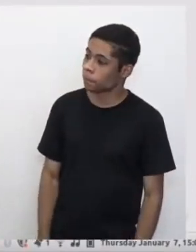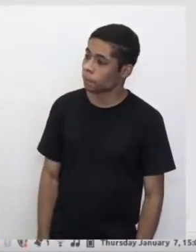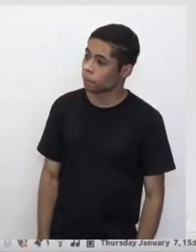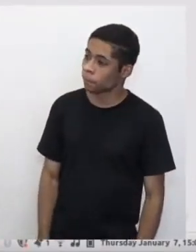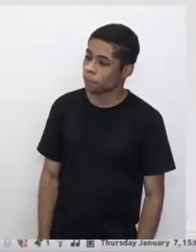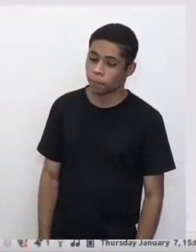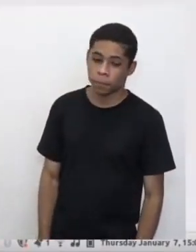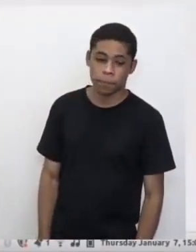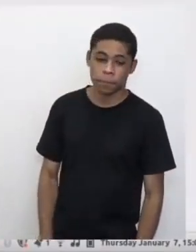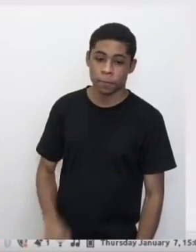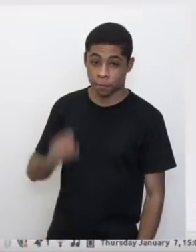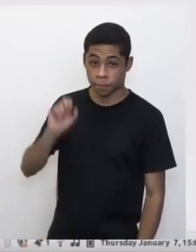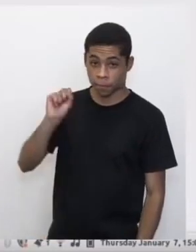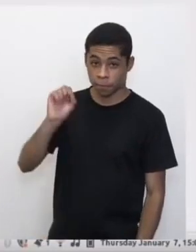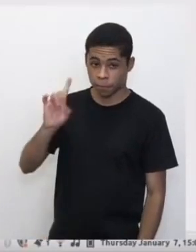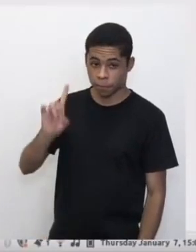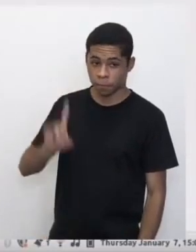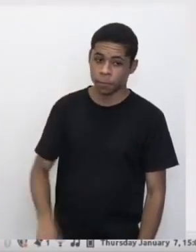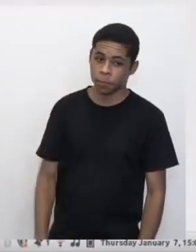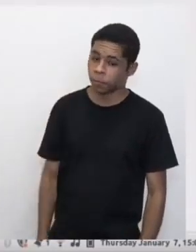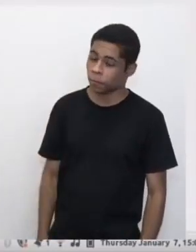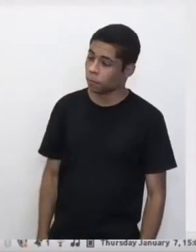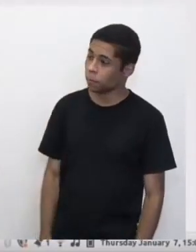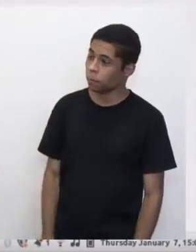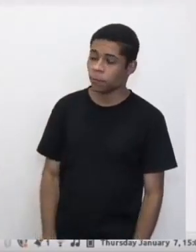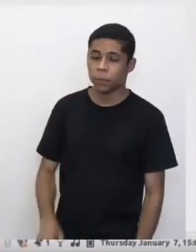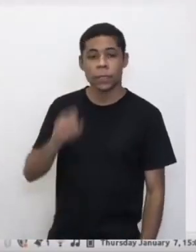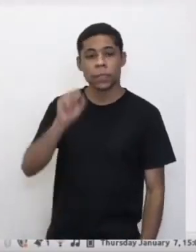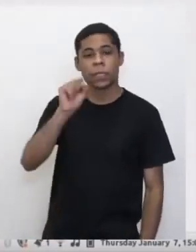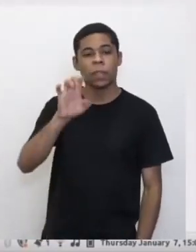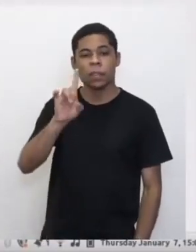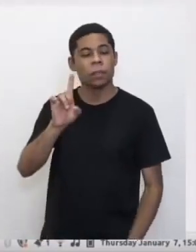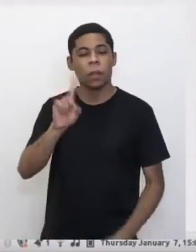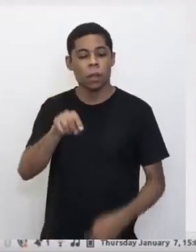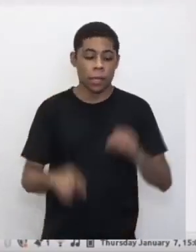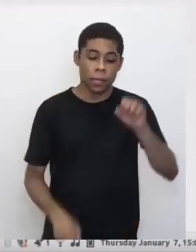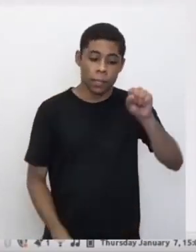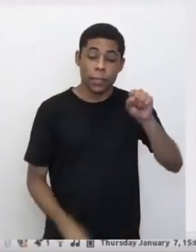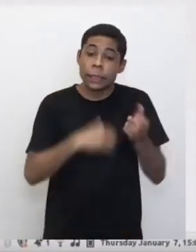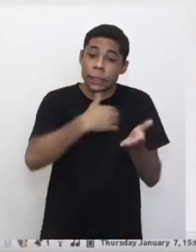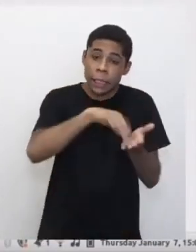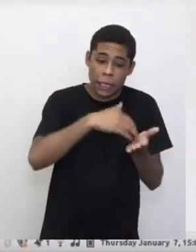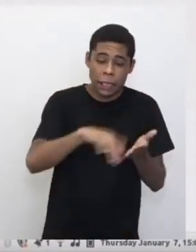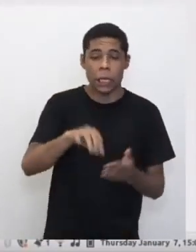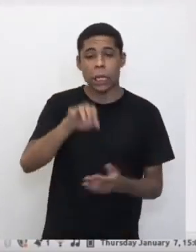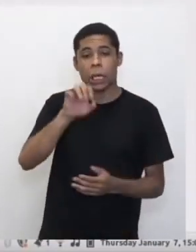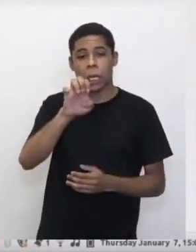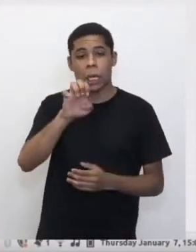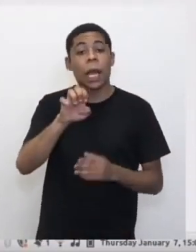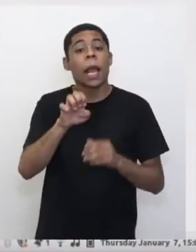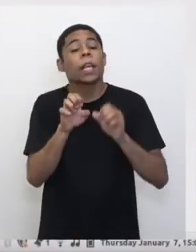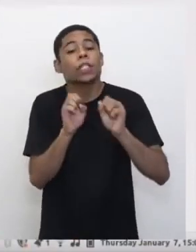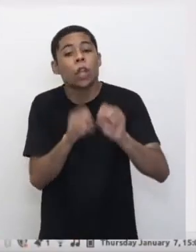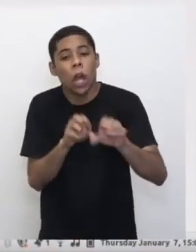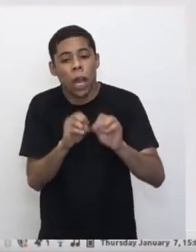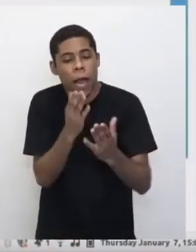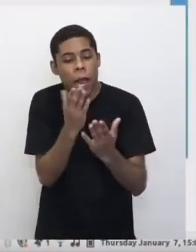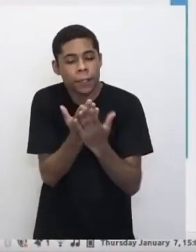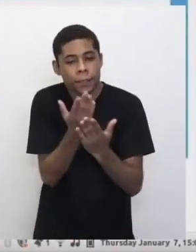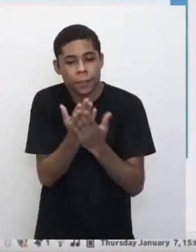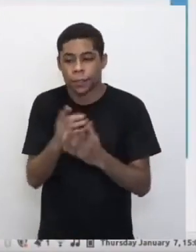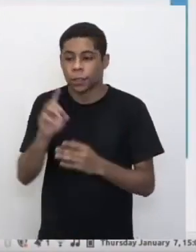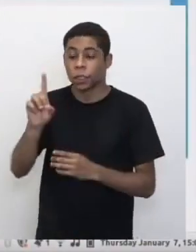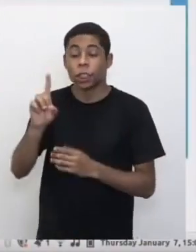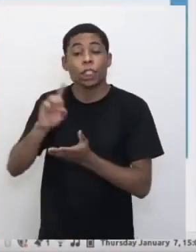sede. Sede nada mais é do que a abreviação de Secretaria Escolar Digital. Aparece aqui logo de início,